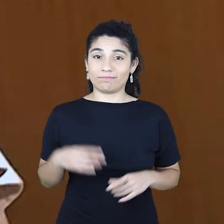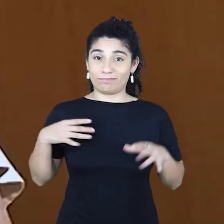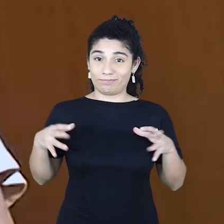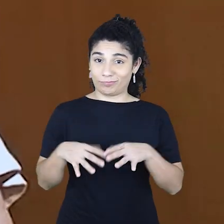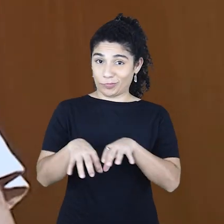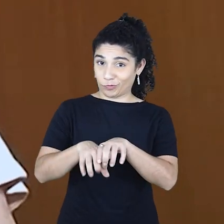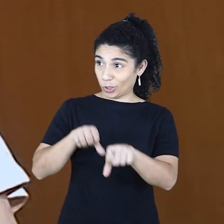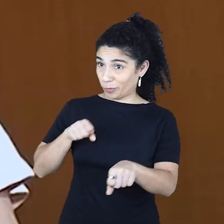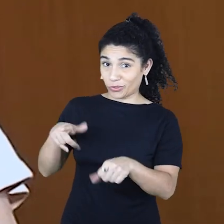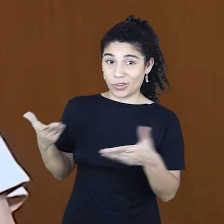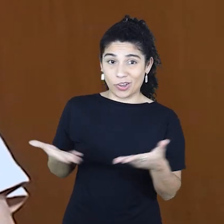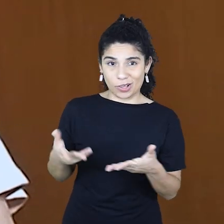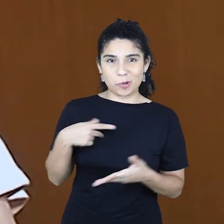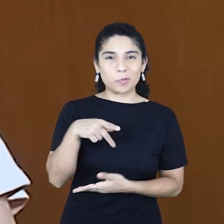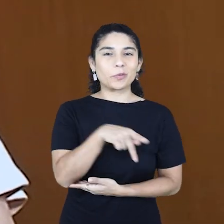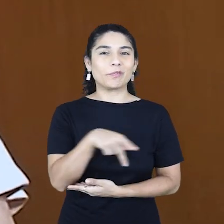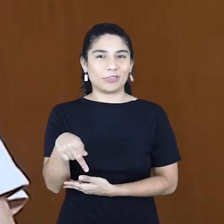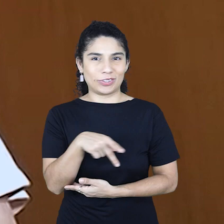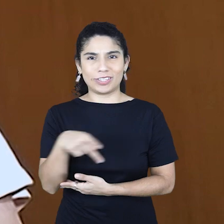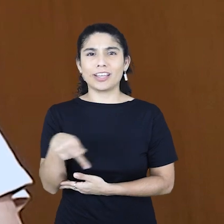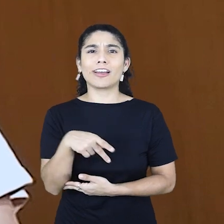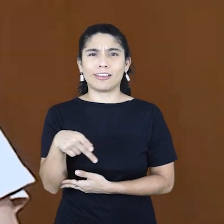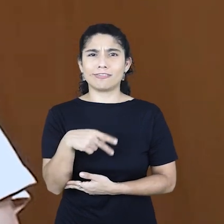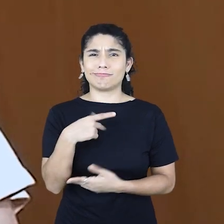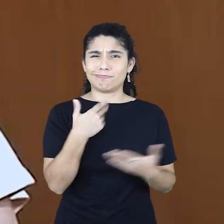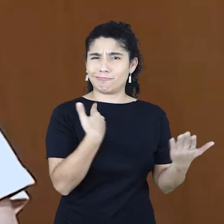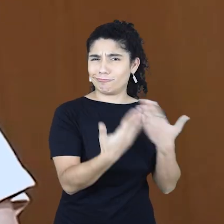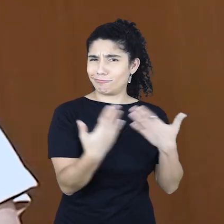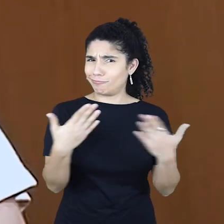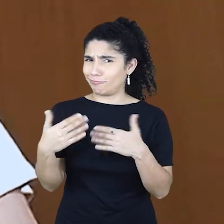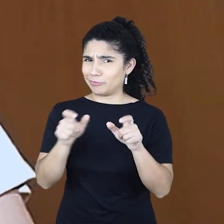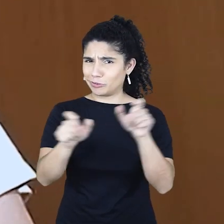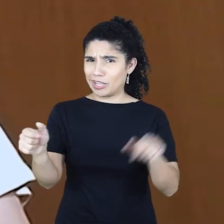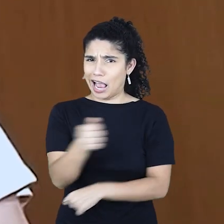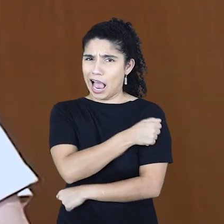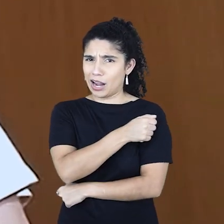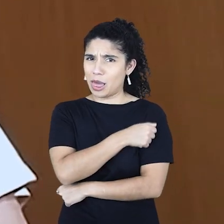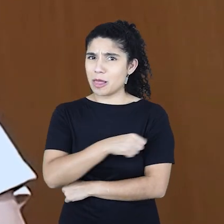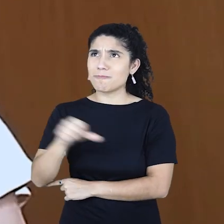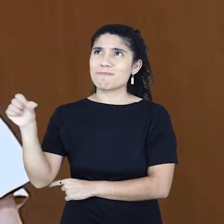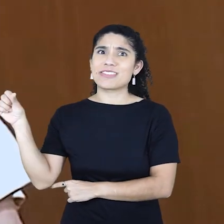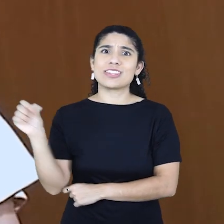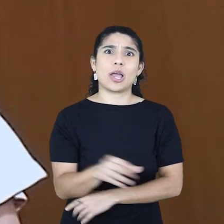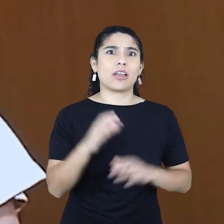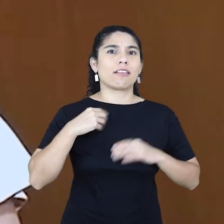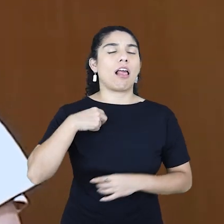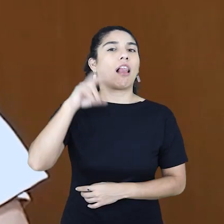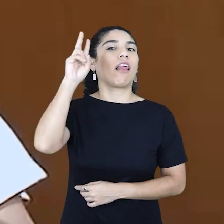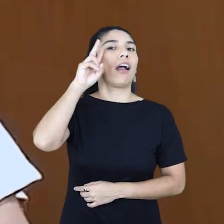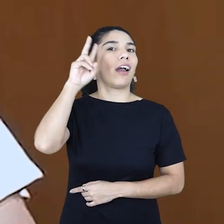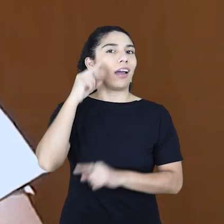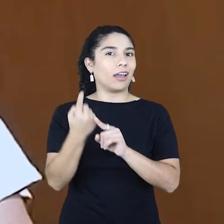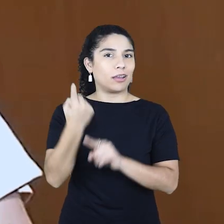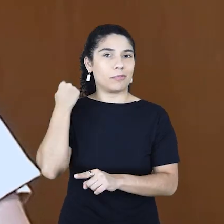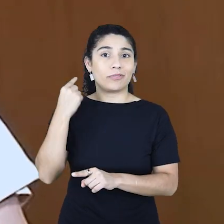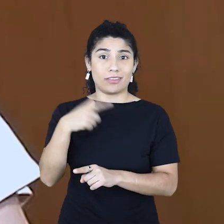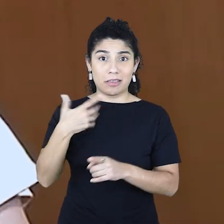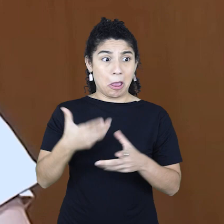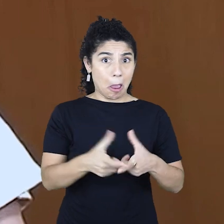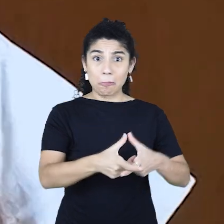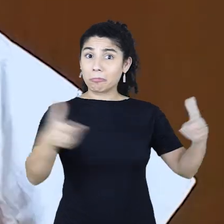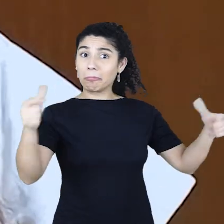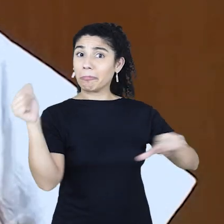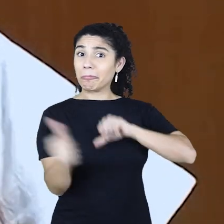Portanto, a minha formação hoje é professora, porque eu falo com todos os piores alunos de comportamento que eu me lembro, a maioria virou